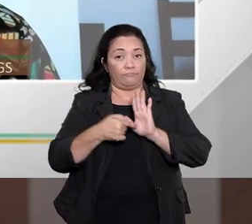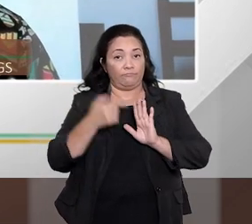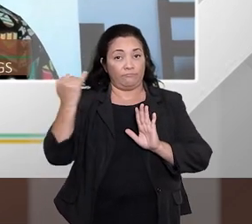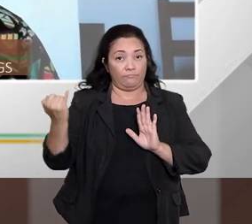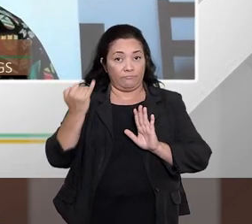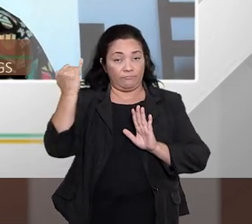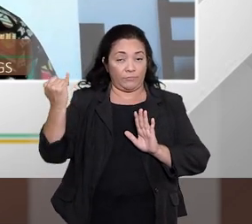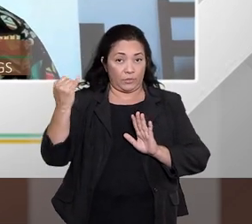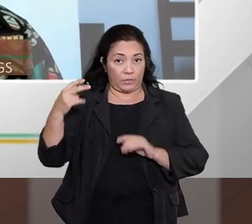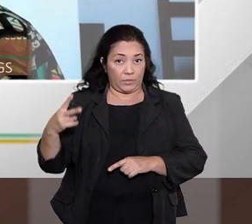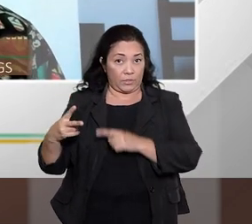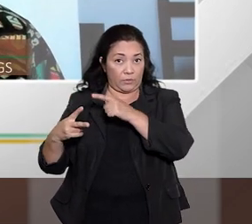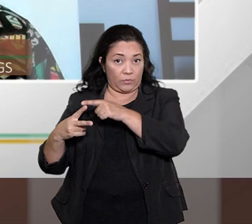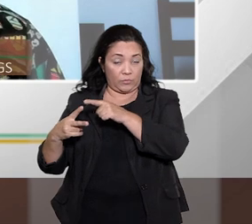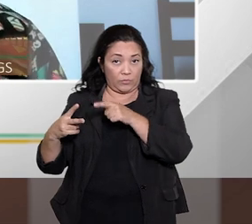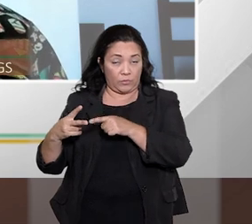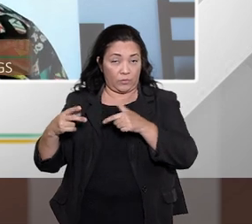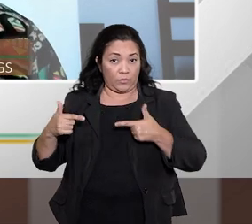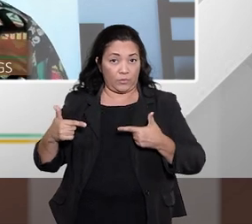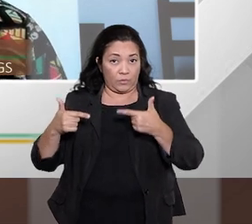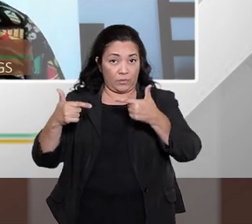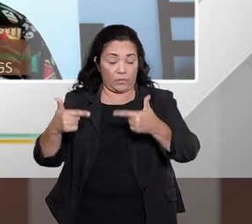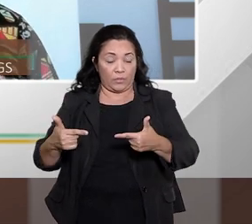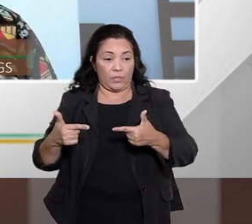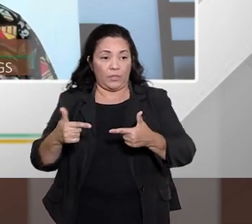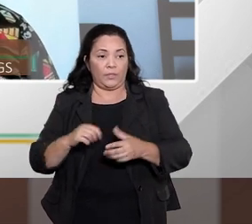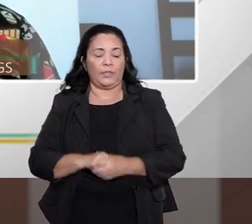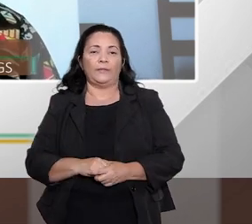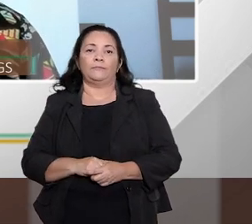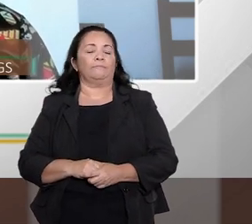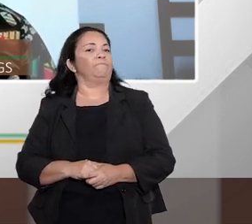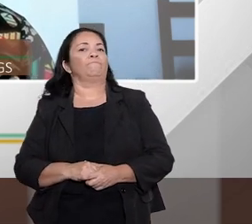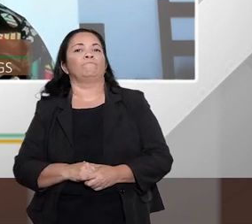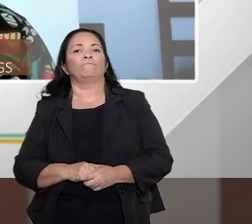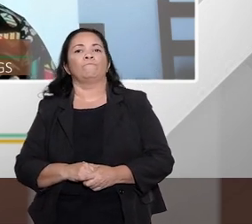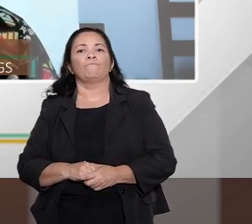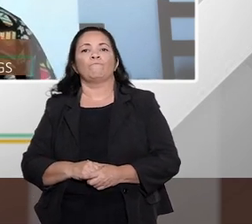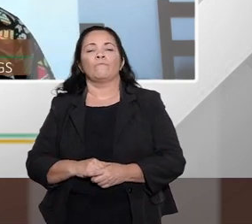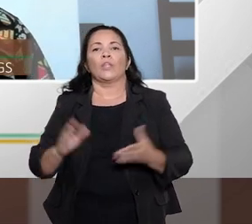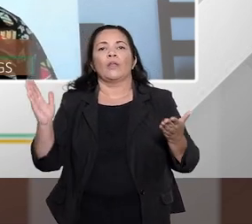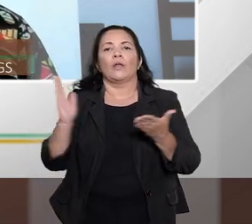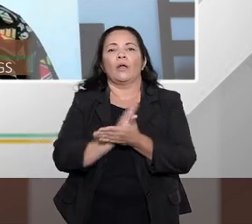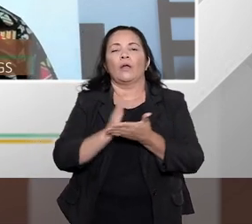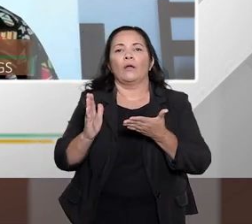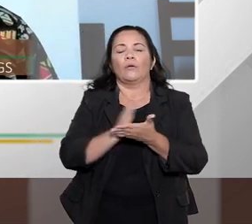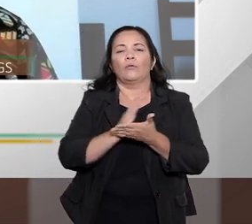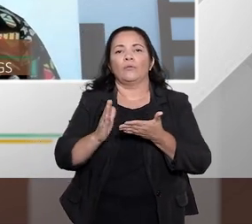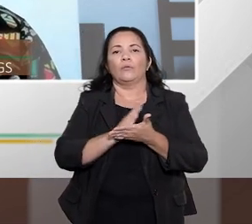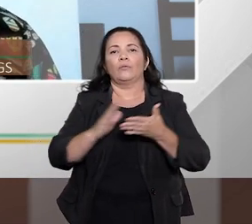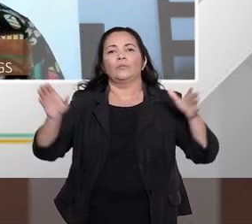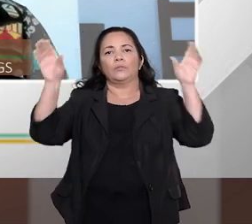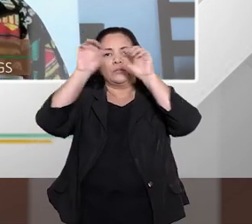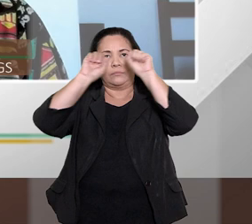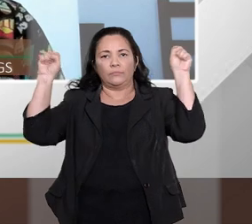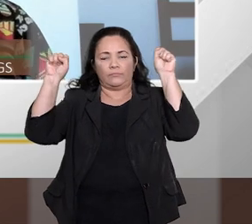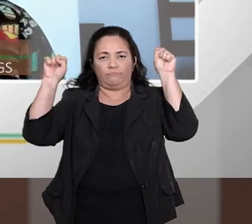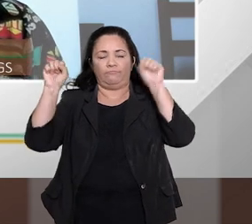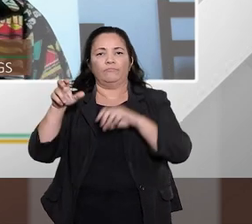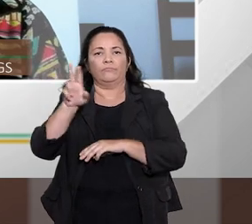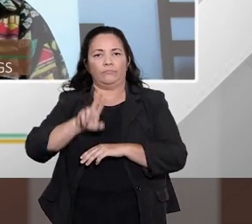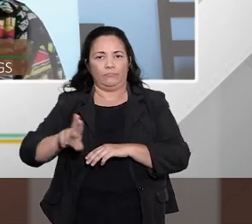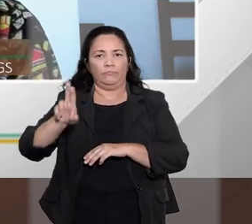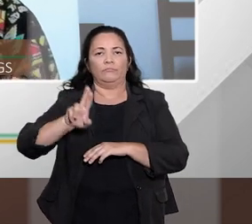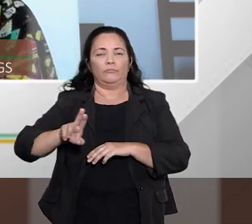decisões iniciais de juízes de alguns tribunais mantendo essas decisões